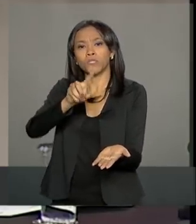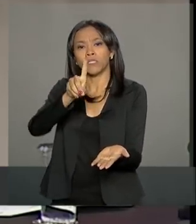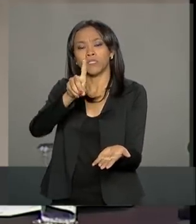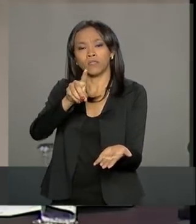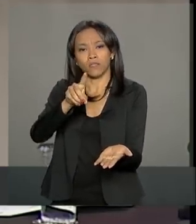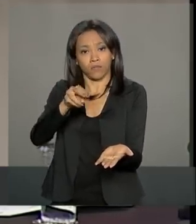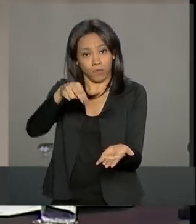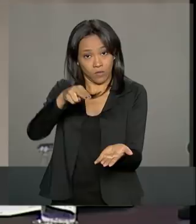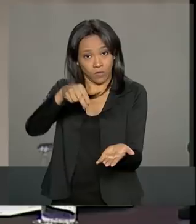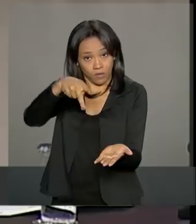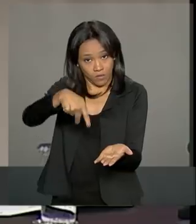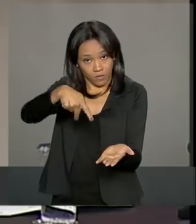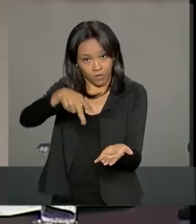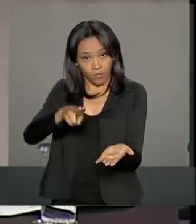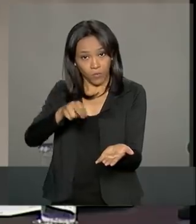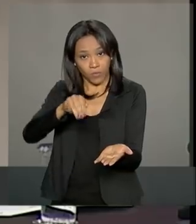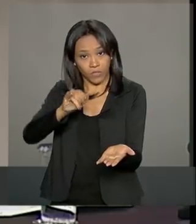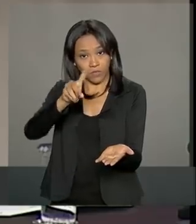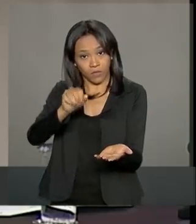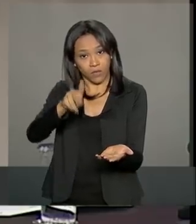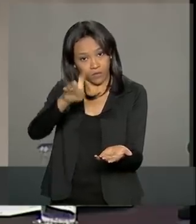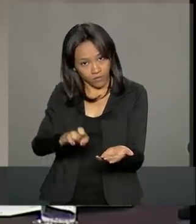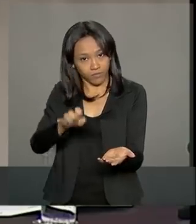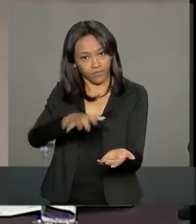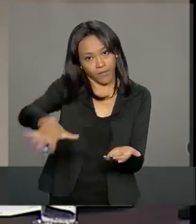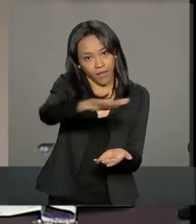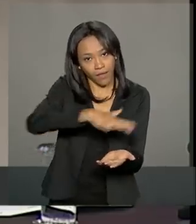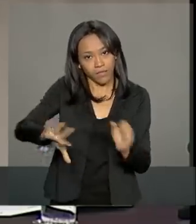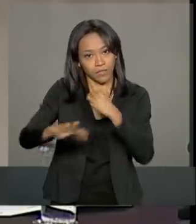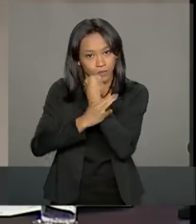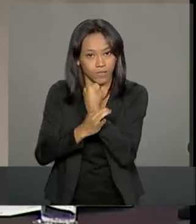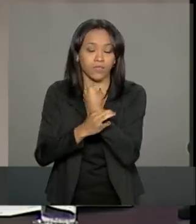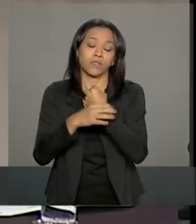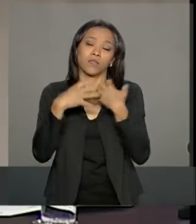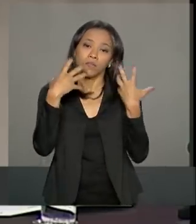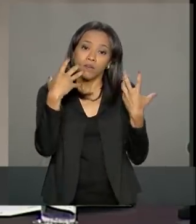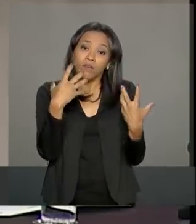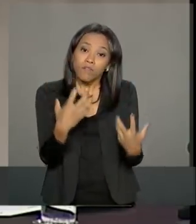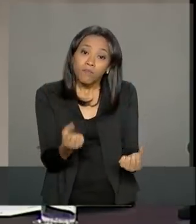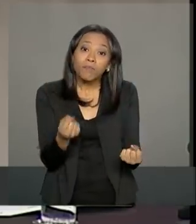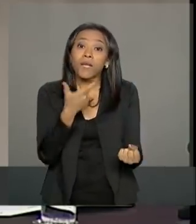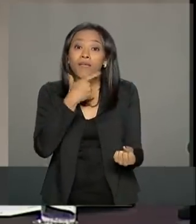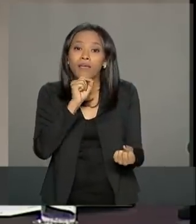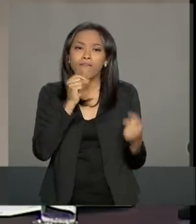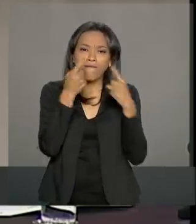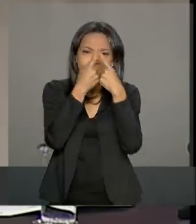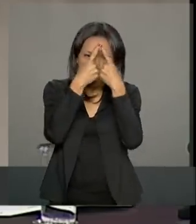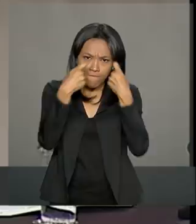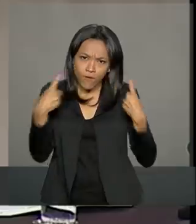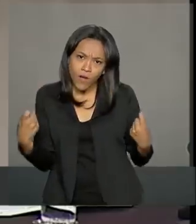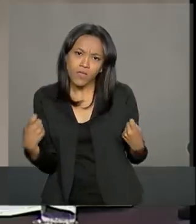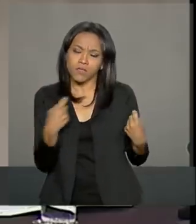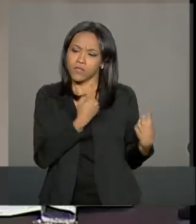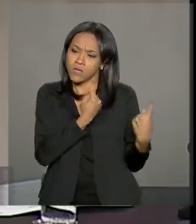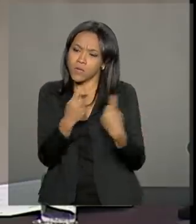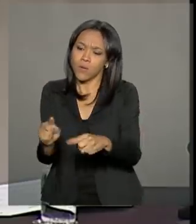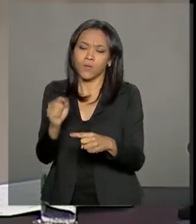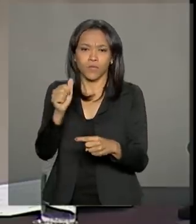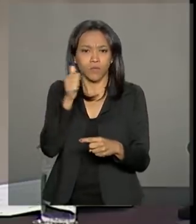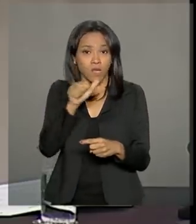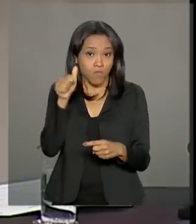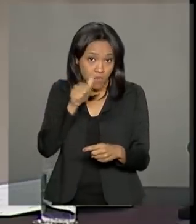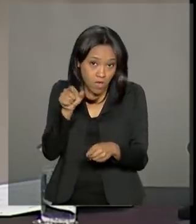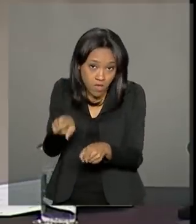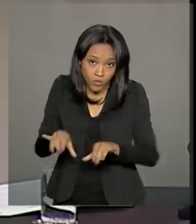que é da segurança pública. Encontrar soluções para tornar efetiva a punição aos agressores e fornecer o devido abrigo à mulher